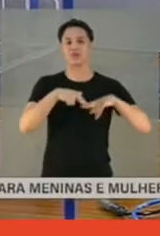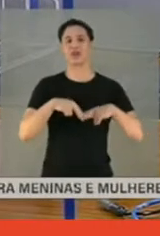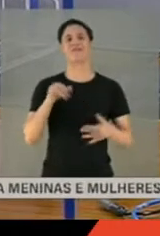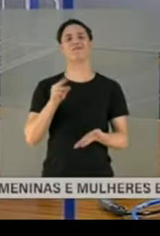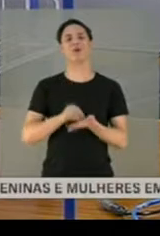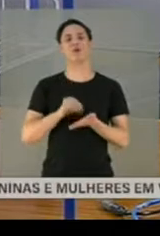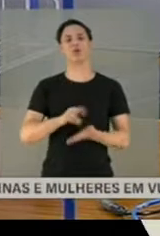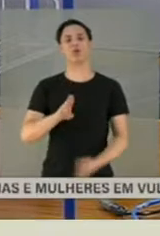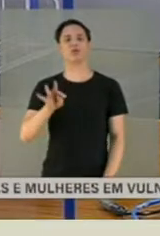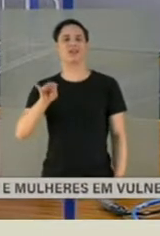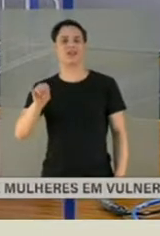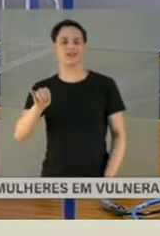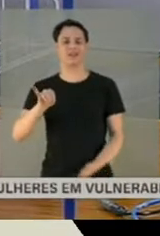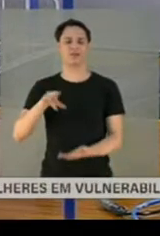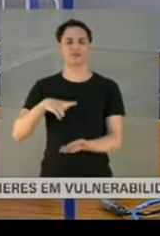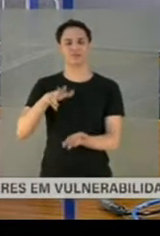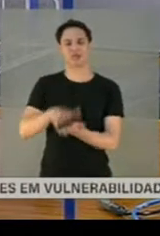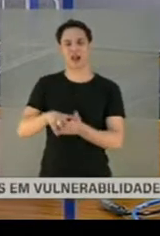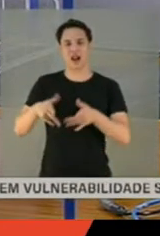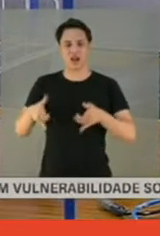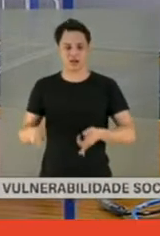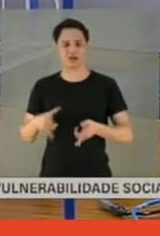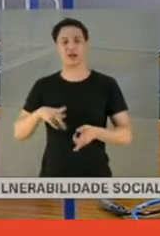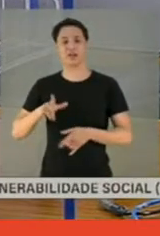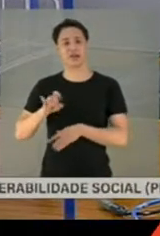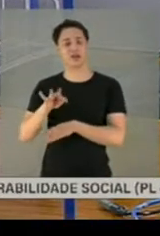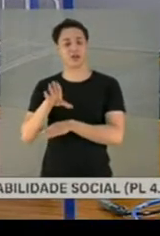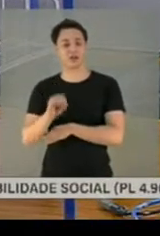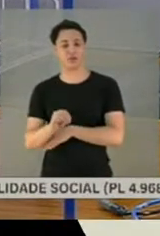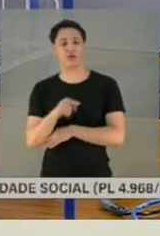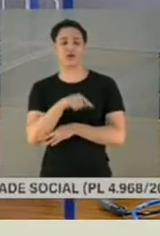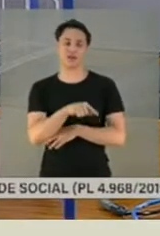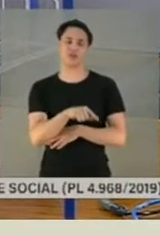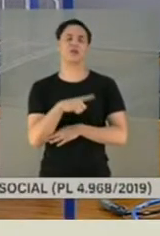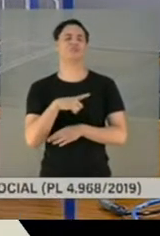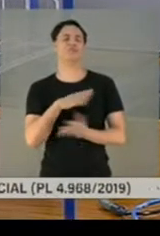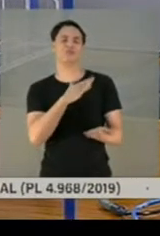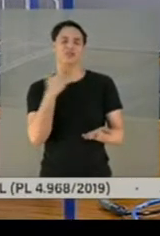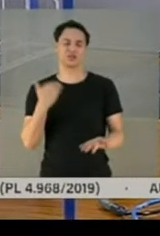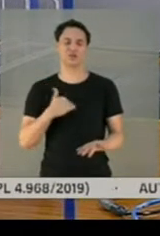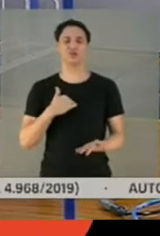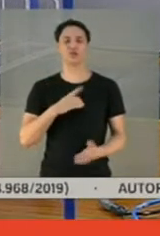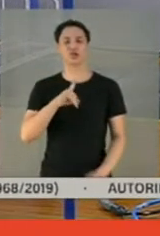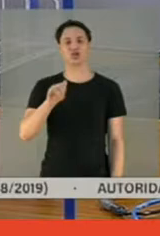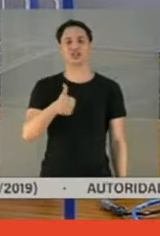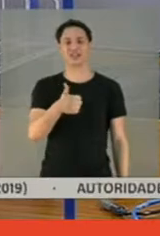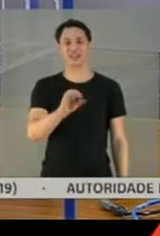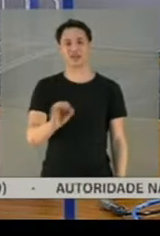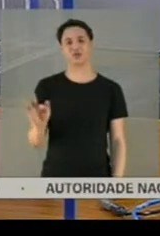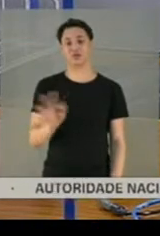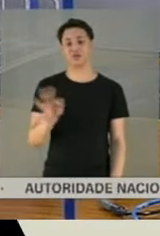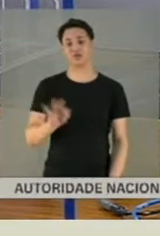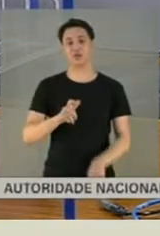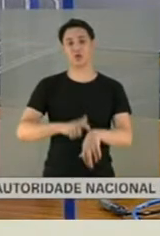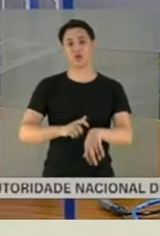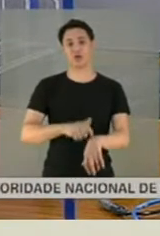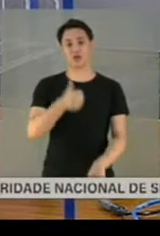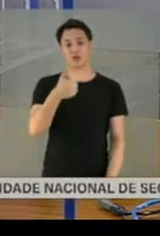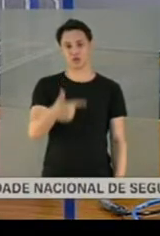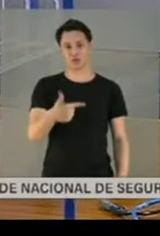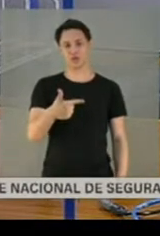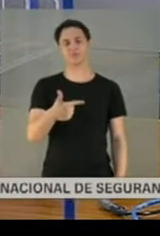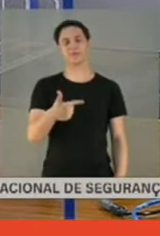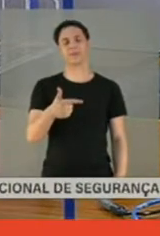os tratamentos, toda a equipe médica fez o tratamento e ela faleceu dia 10 de fevereiro às 12h50.